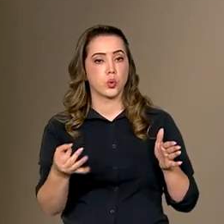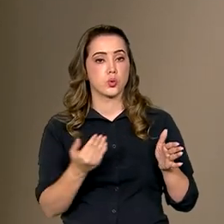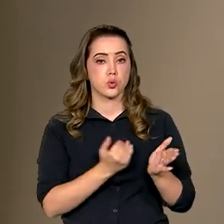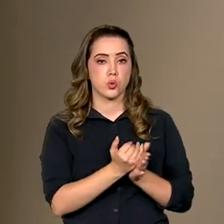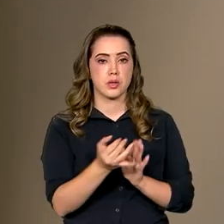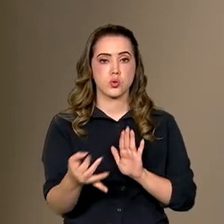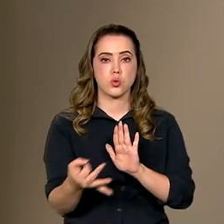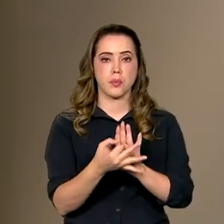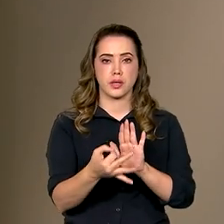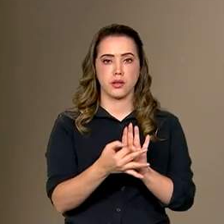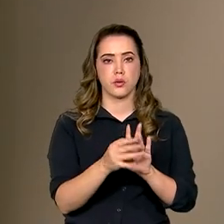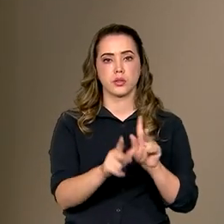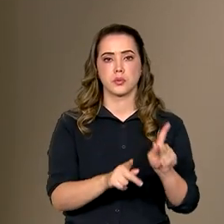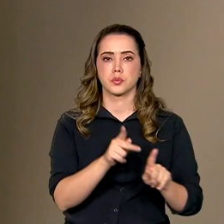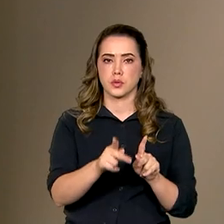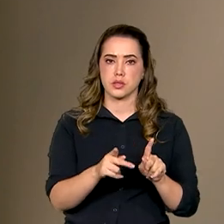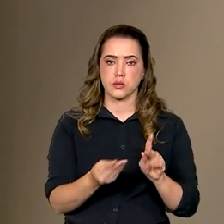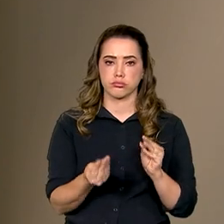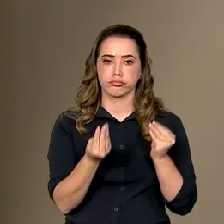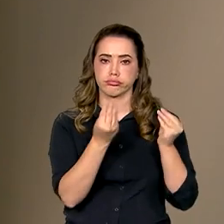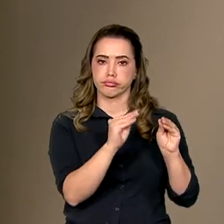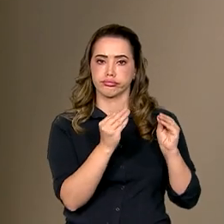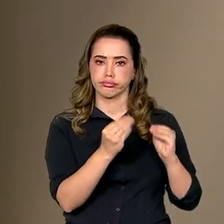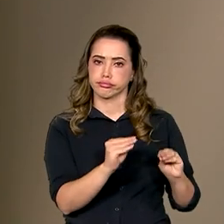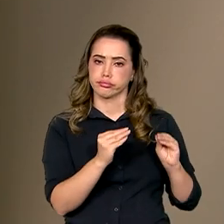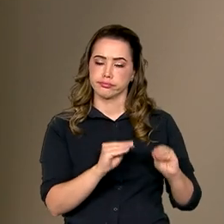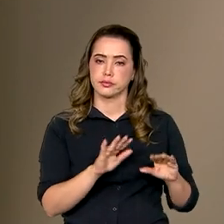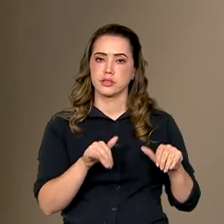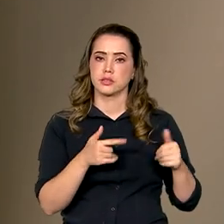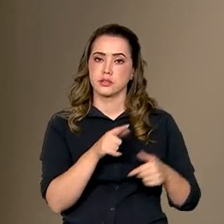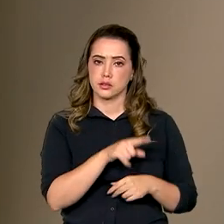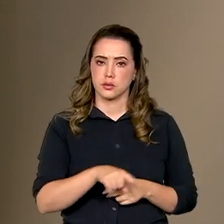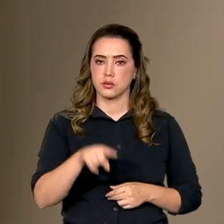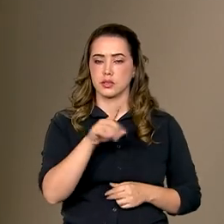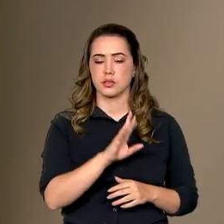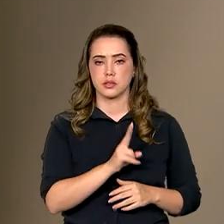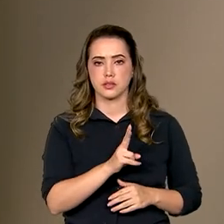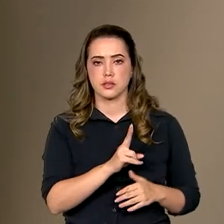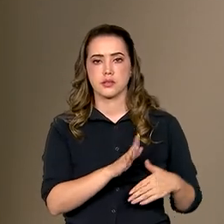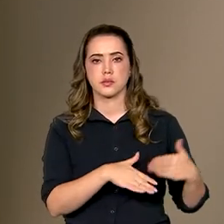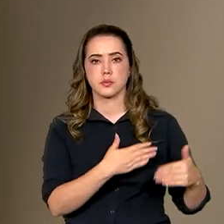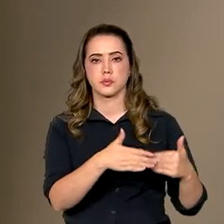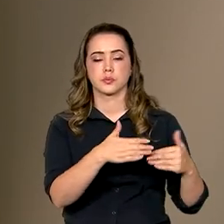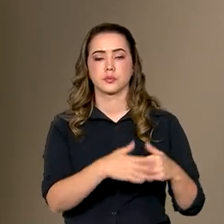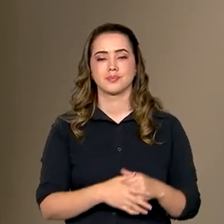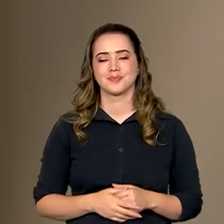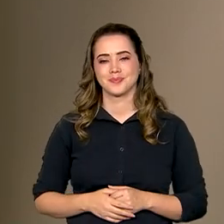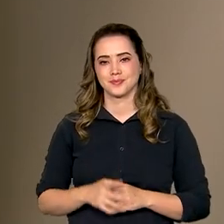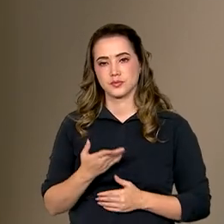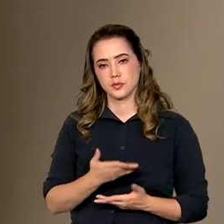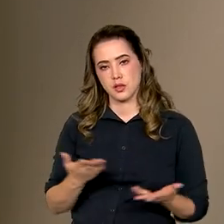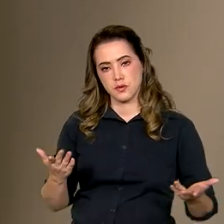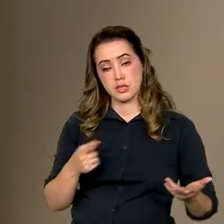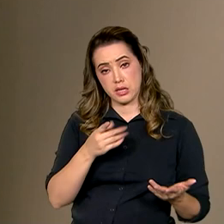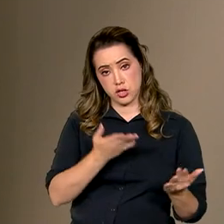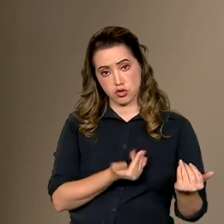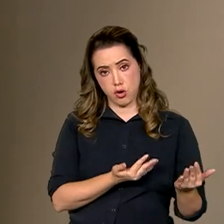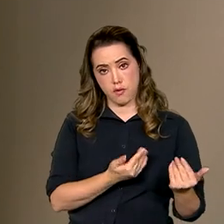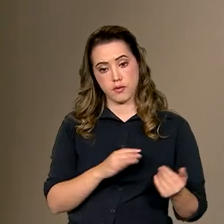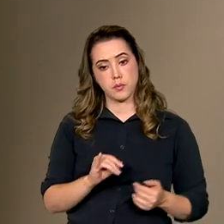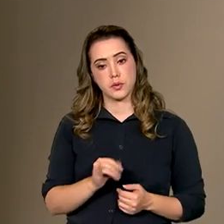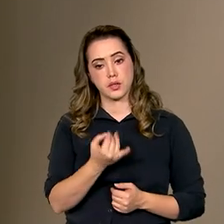iniciativas de participação social do governo. Por isso, ela está em constante desenvolvimento. E você que é jovem,